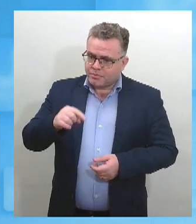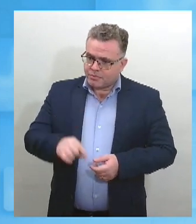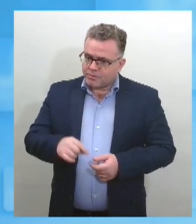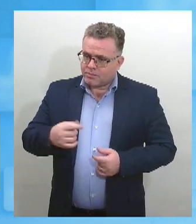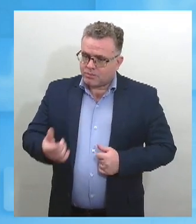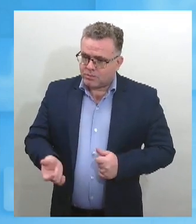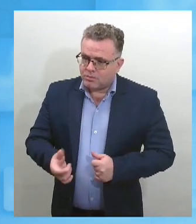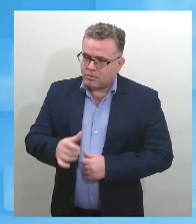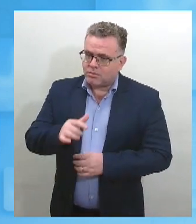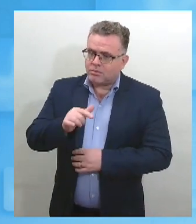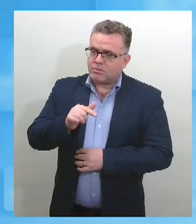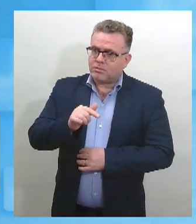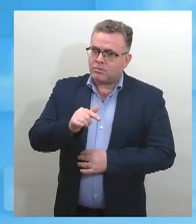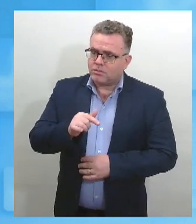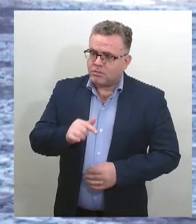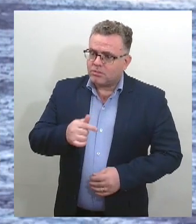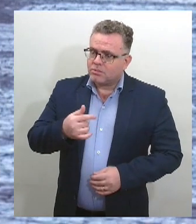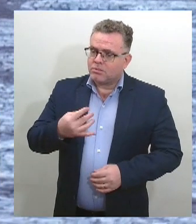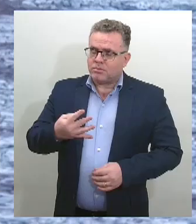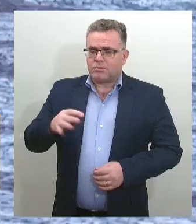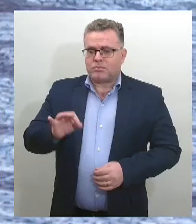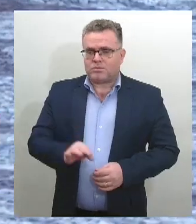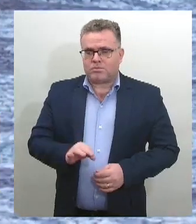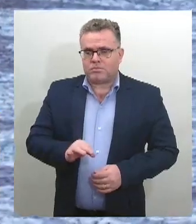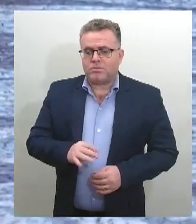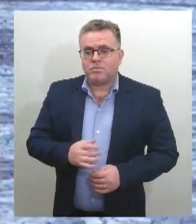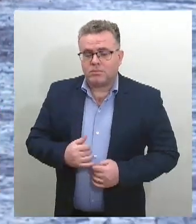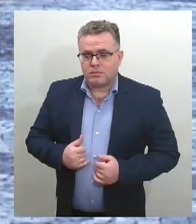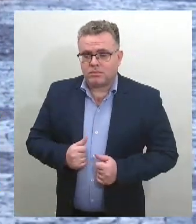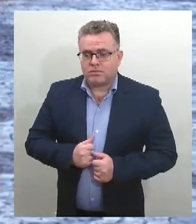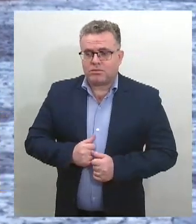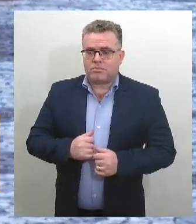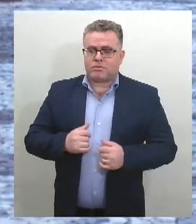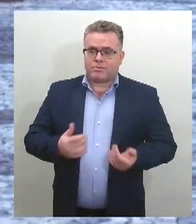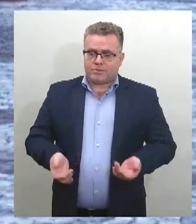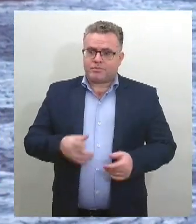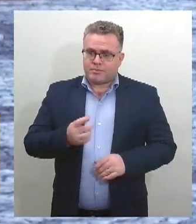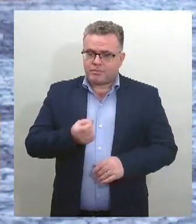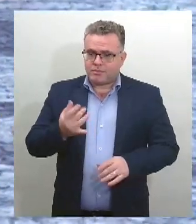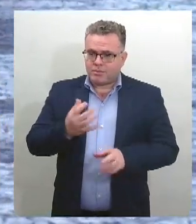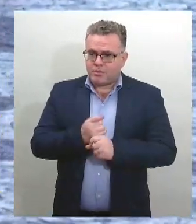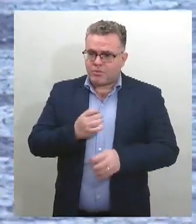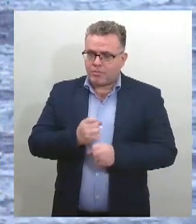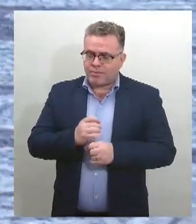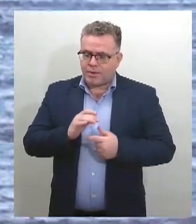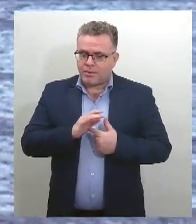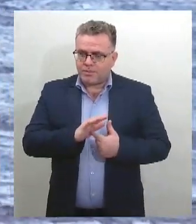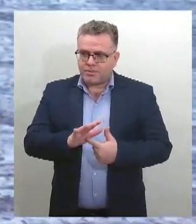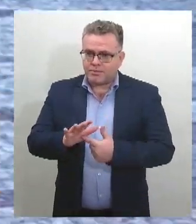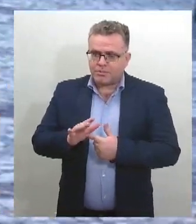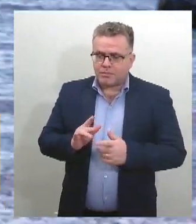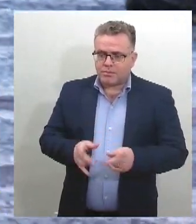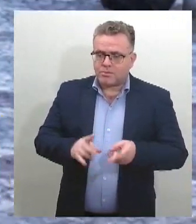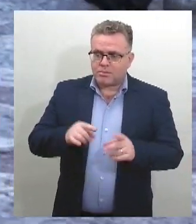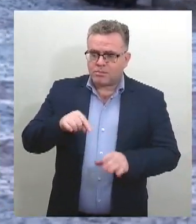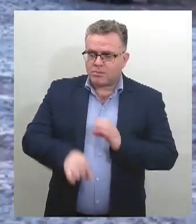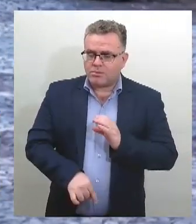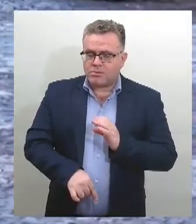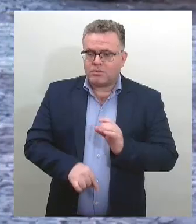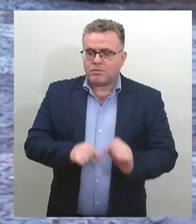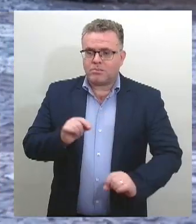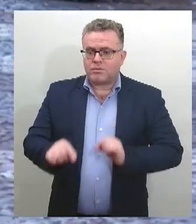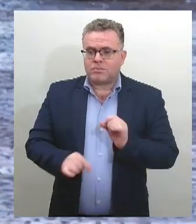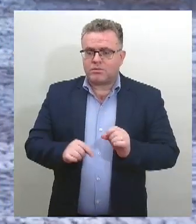74% dos habitantes. Dados que merecem uma reflexão mais profunda, especialmente neste mês